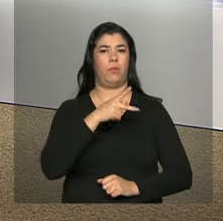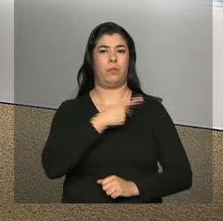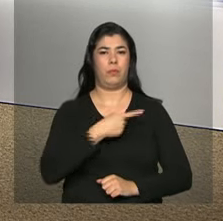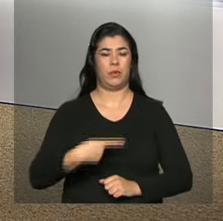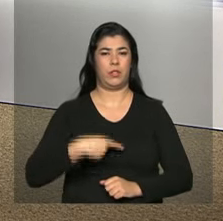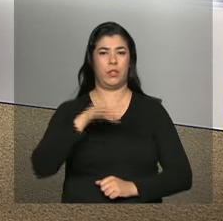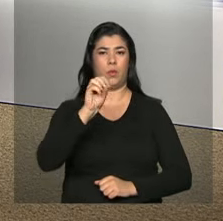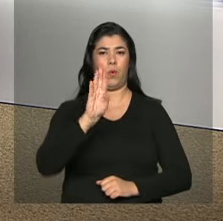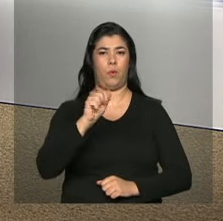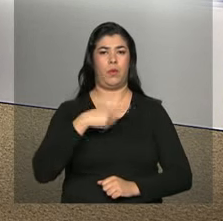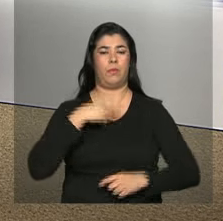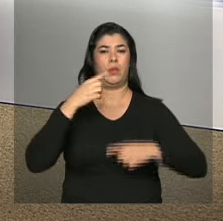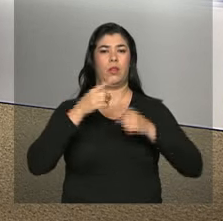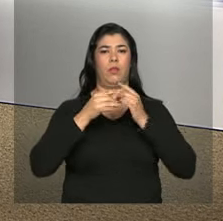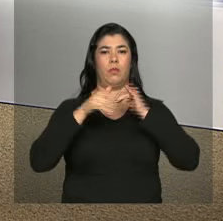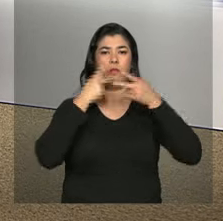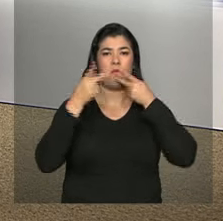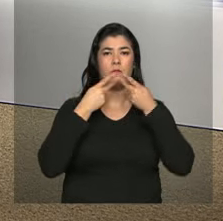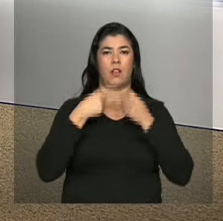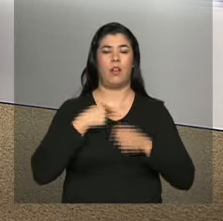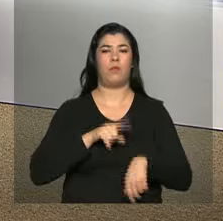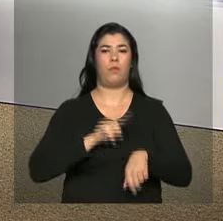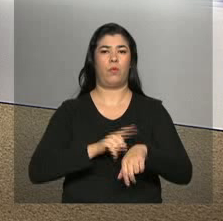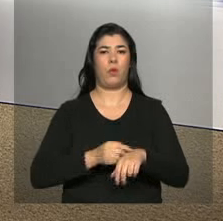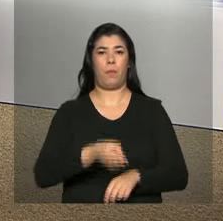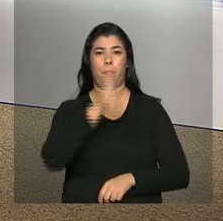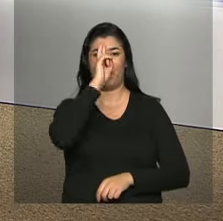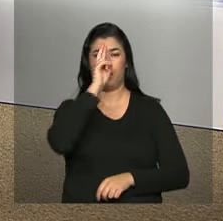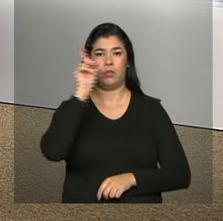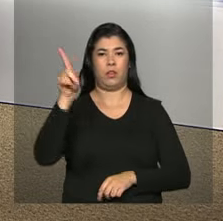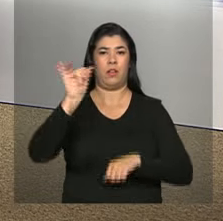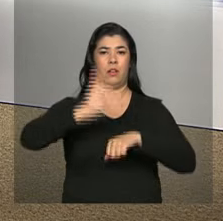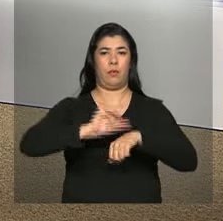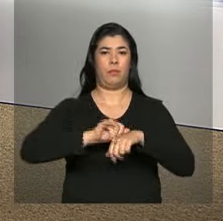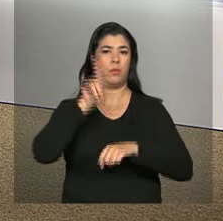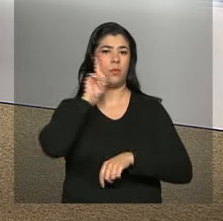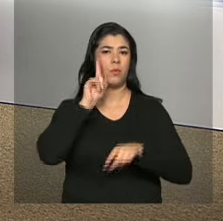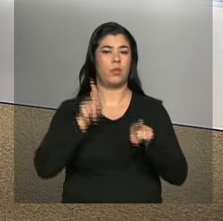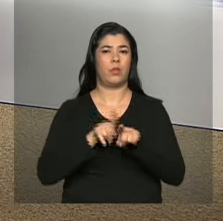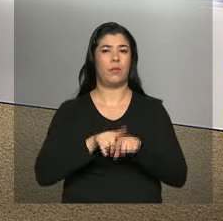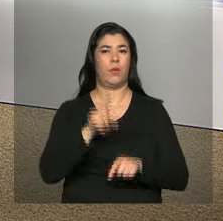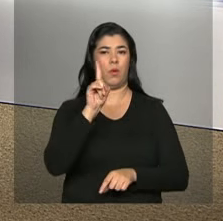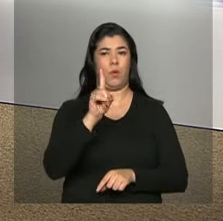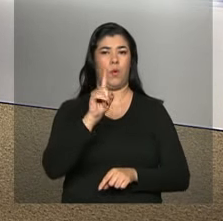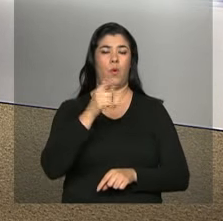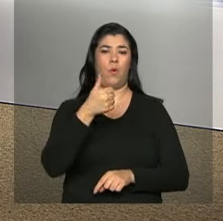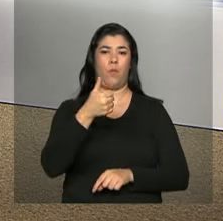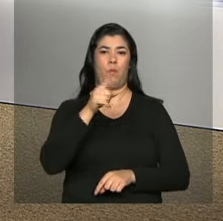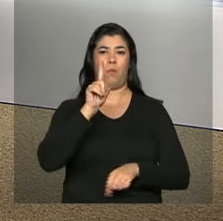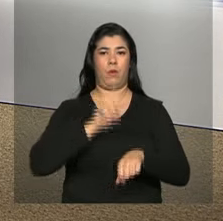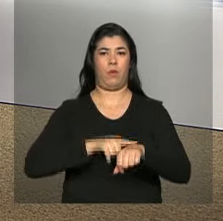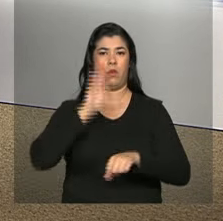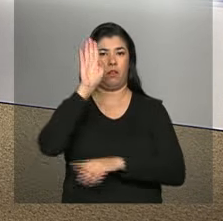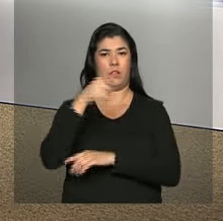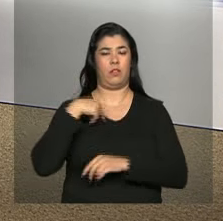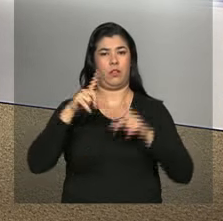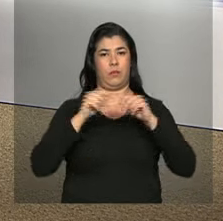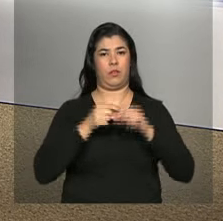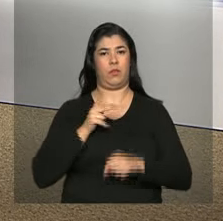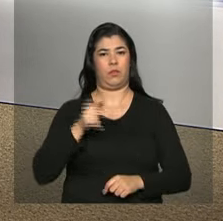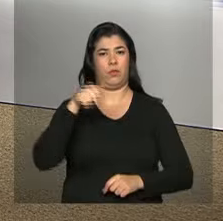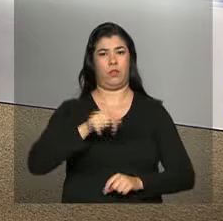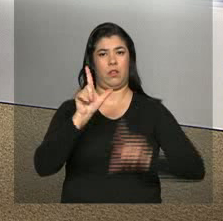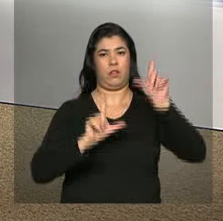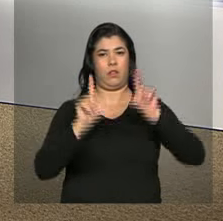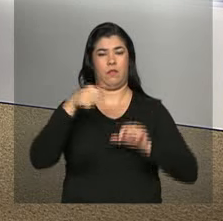Os discursos estão previstos para meio-dia no horário da capital dos Estados Unidos, uma da tarde no horário de Brasília. Continue